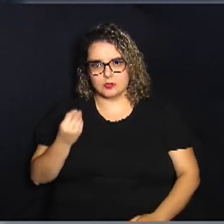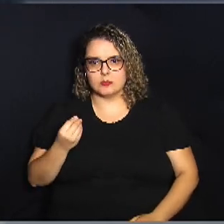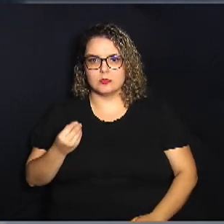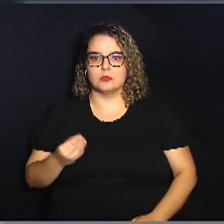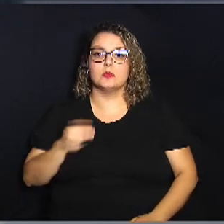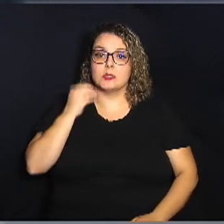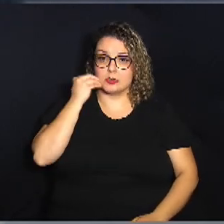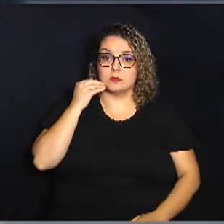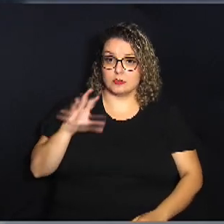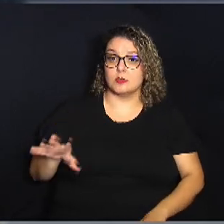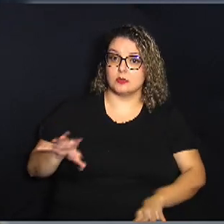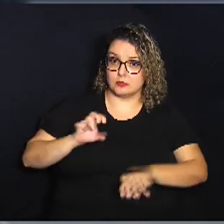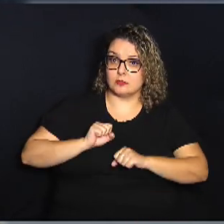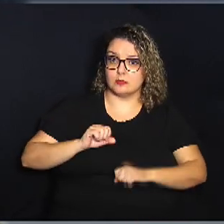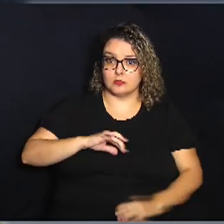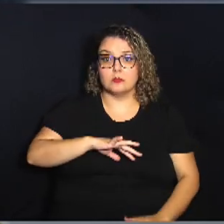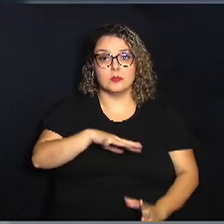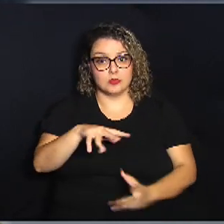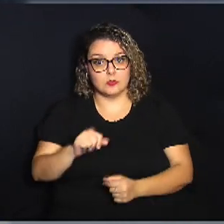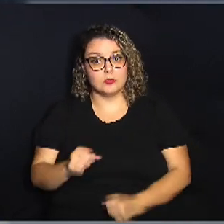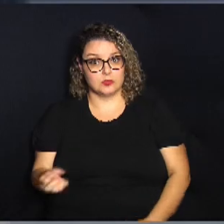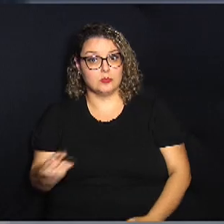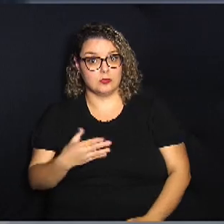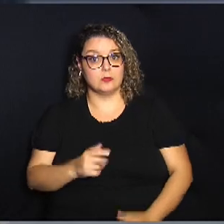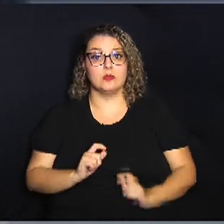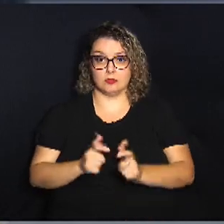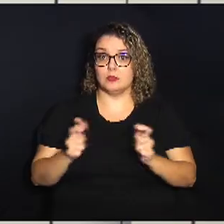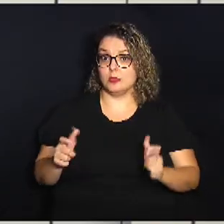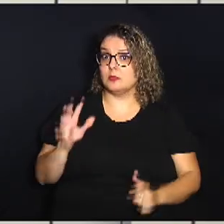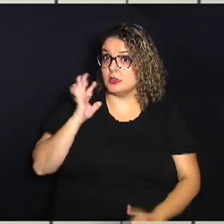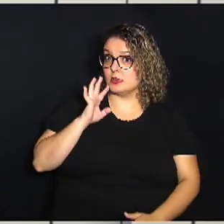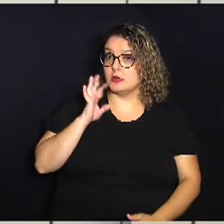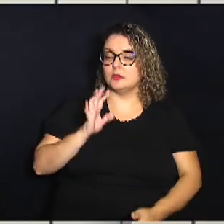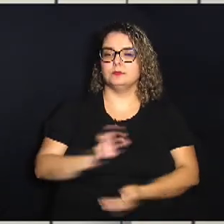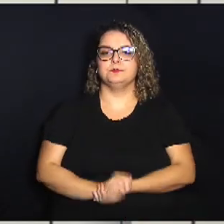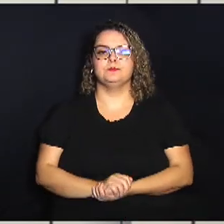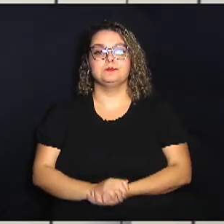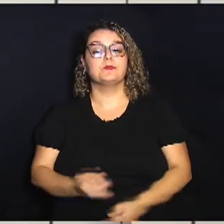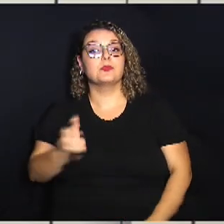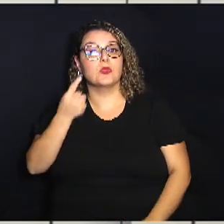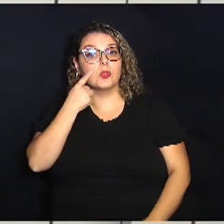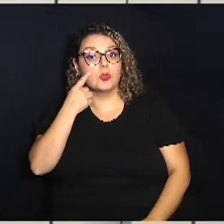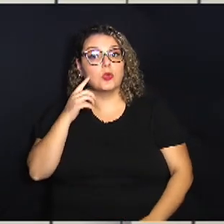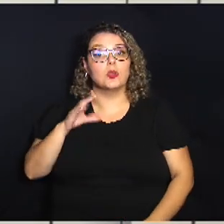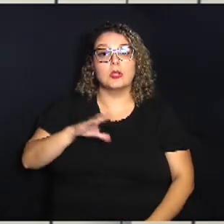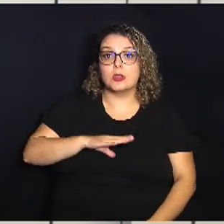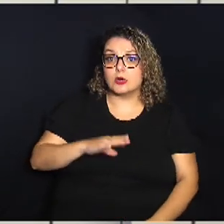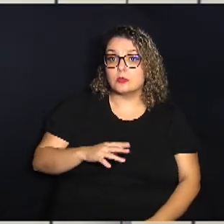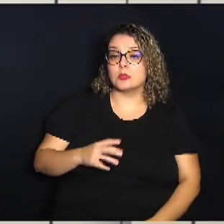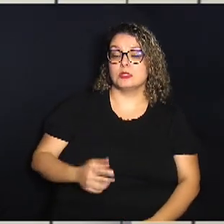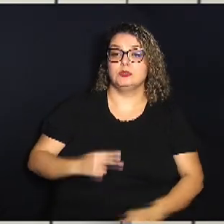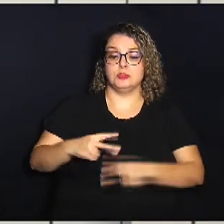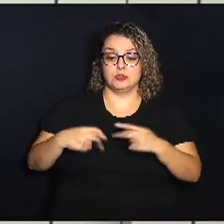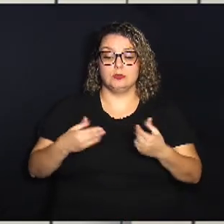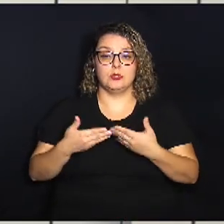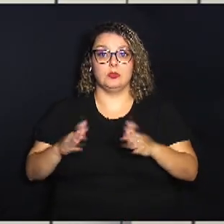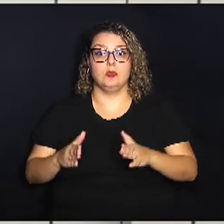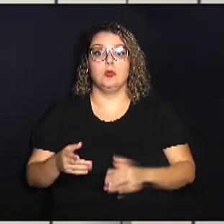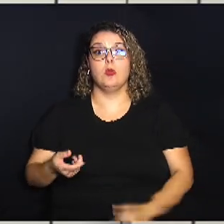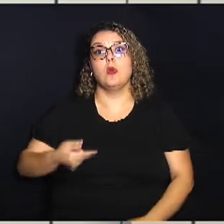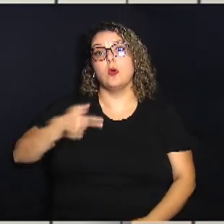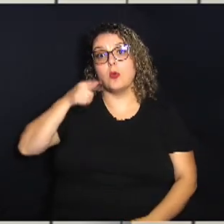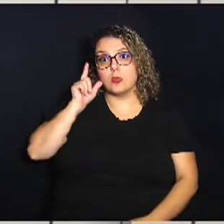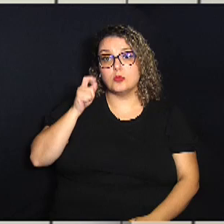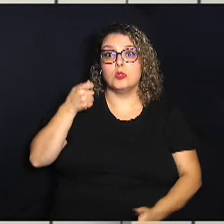experiência, mas é um mundo novo, bem interessante, em crescimento bem legal. E olha só, a Campinas inaugurou ontem o pagamento dos